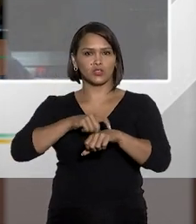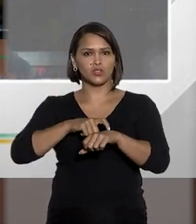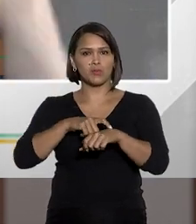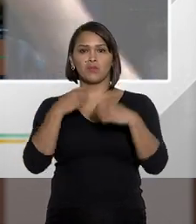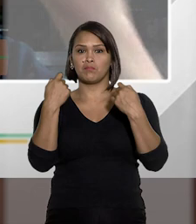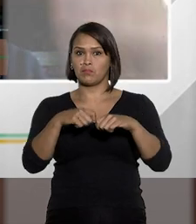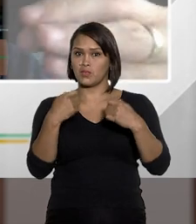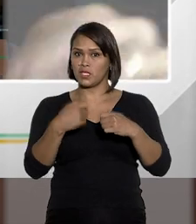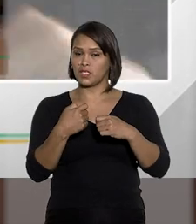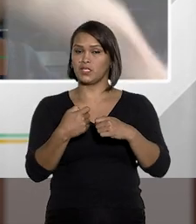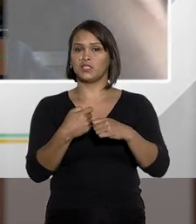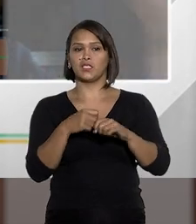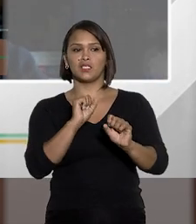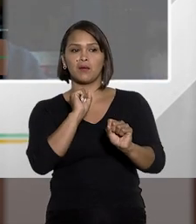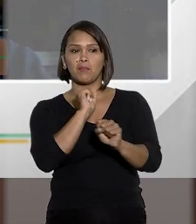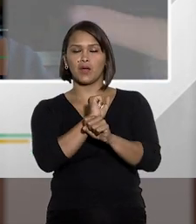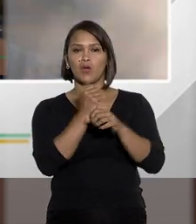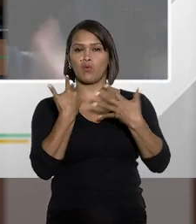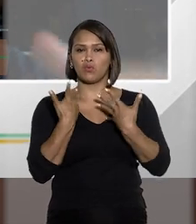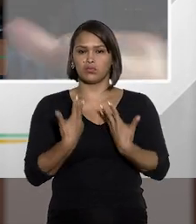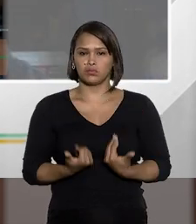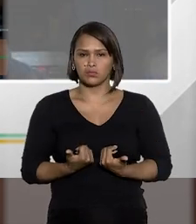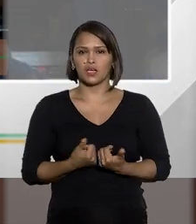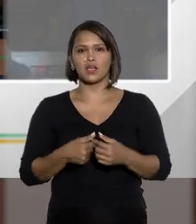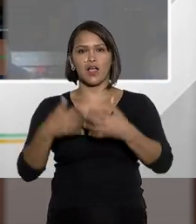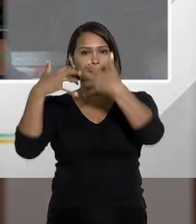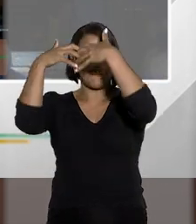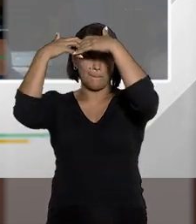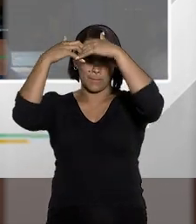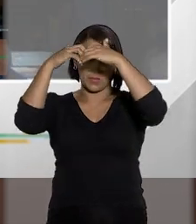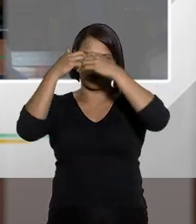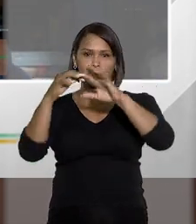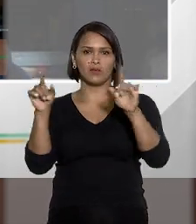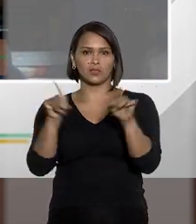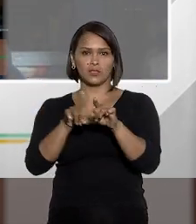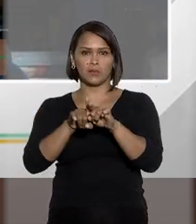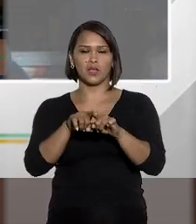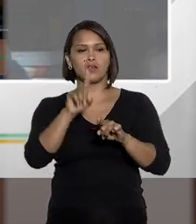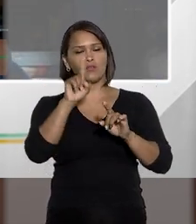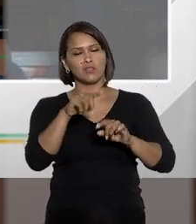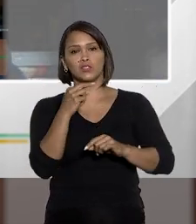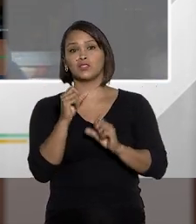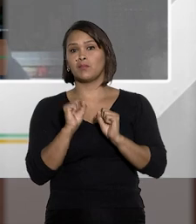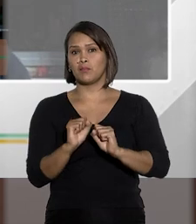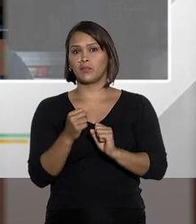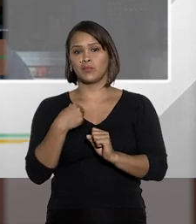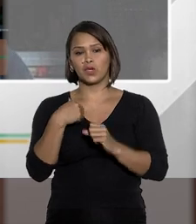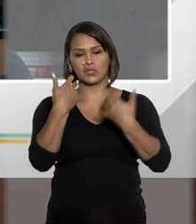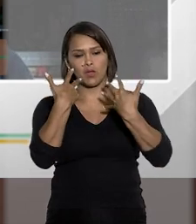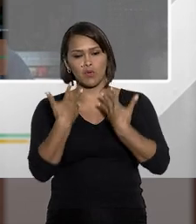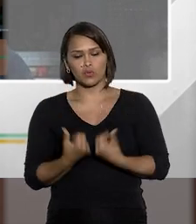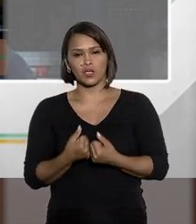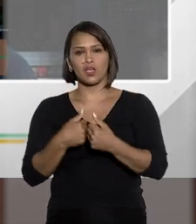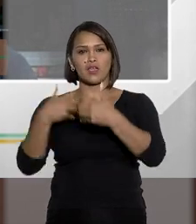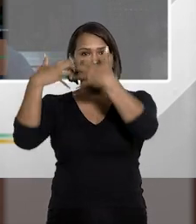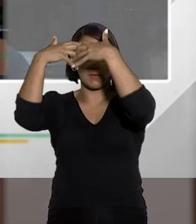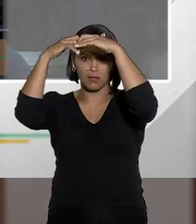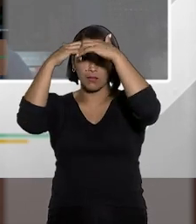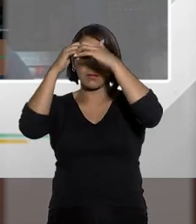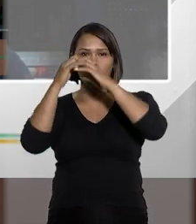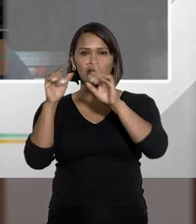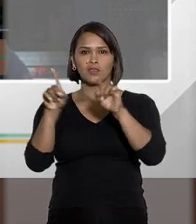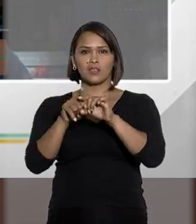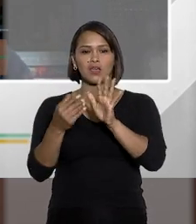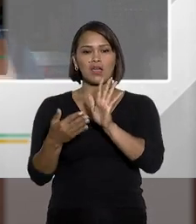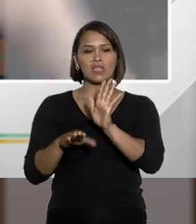noturno, você presume uma fadiga física e mental, aliás, você pode ter essa fadiga física e